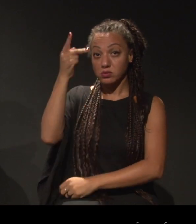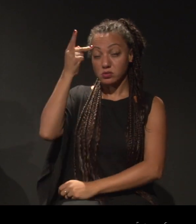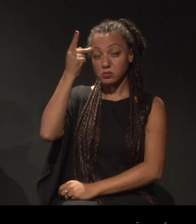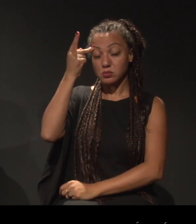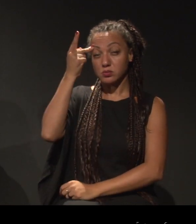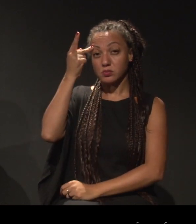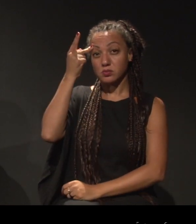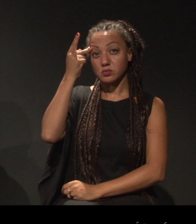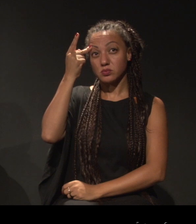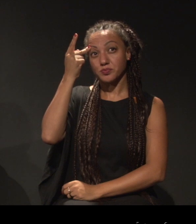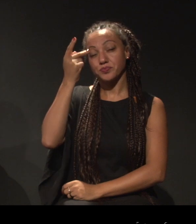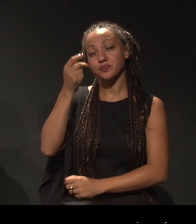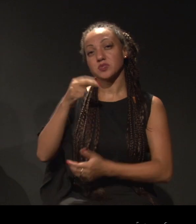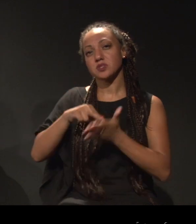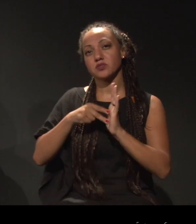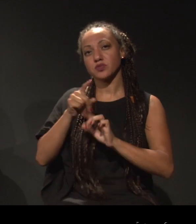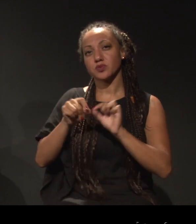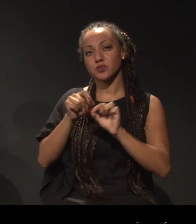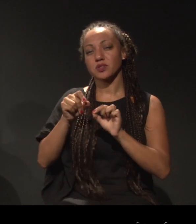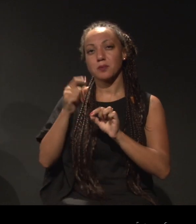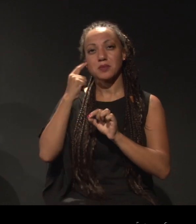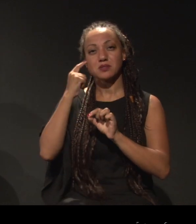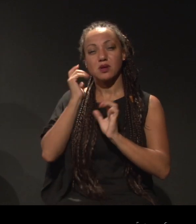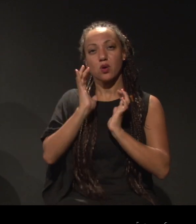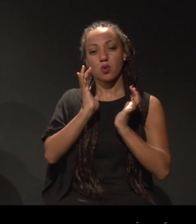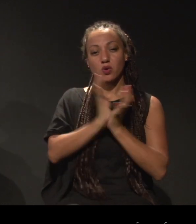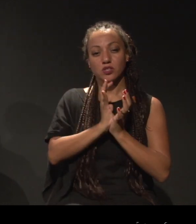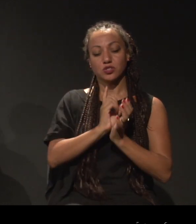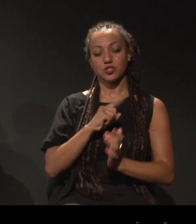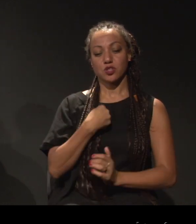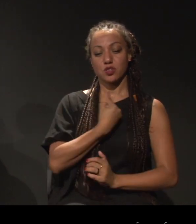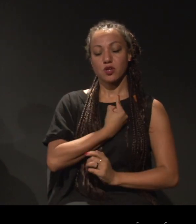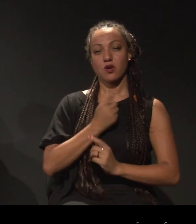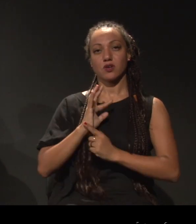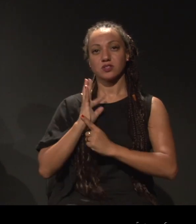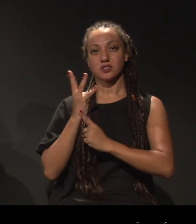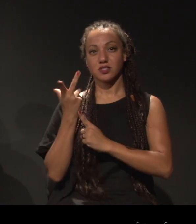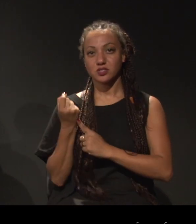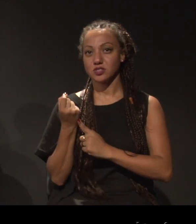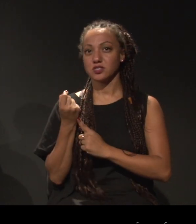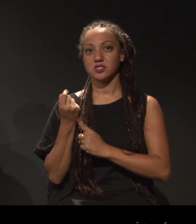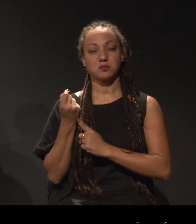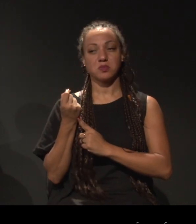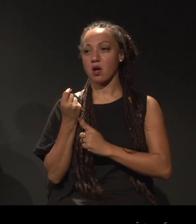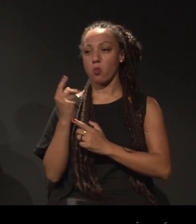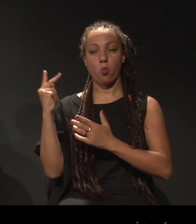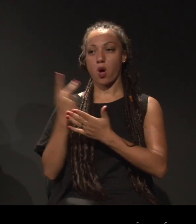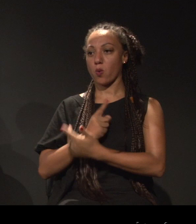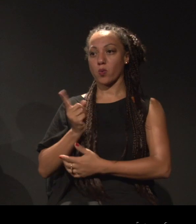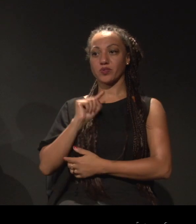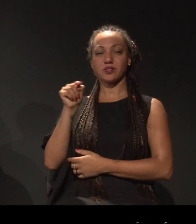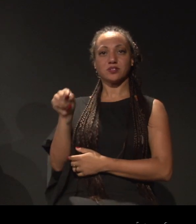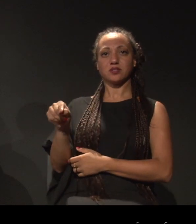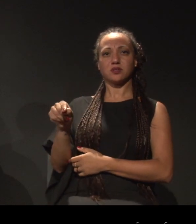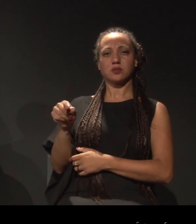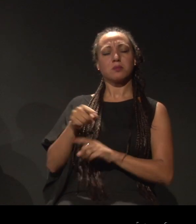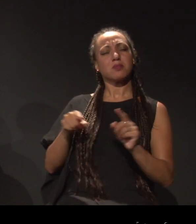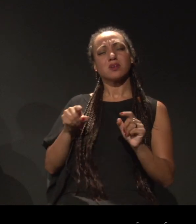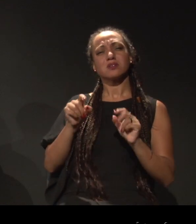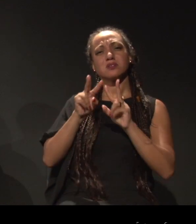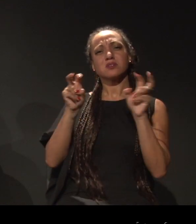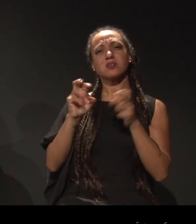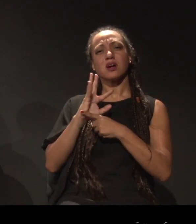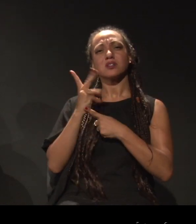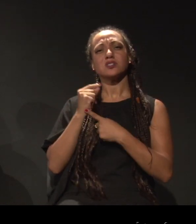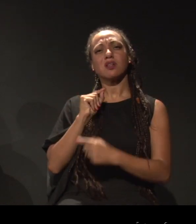dizer, usar esse discurso de um coletivo. Nós, artistas, não vivemos isso. Ou seja, de que artistas